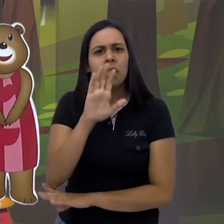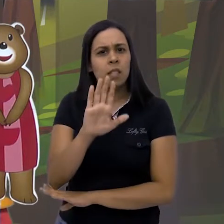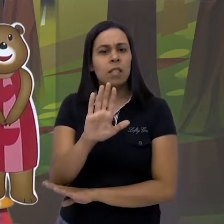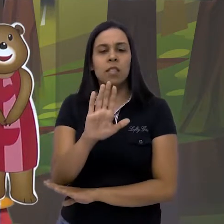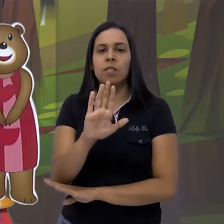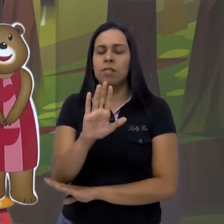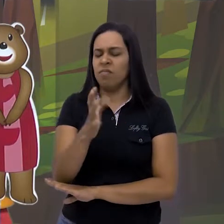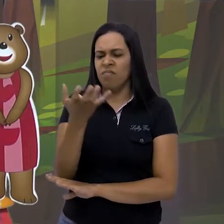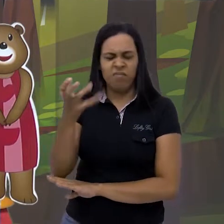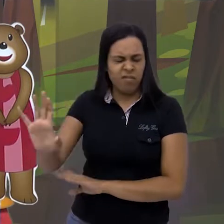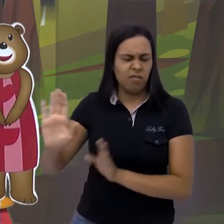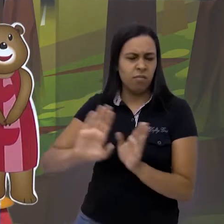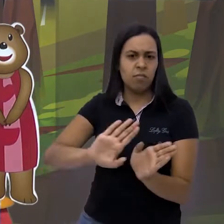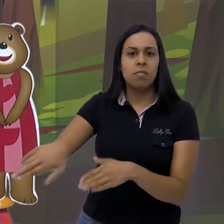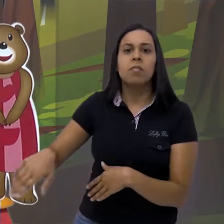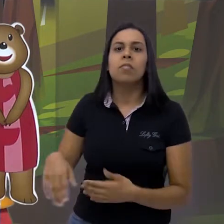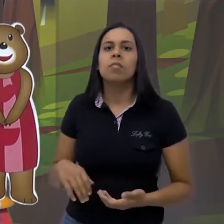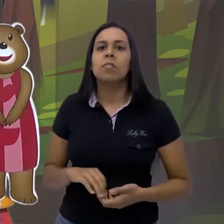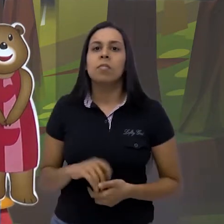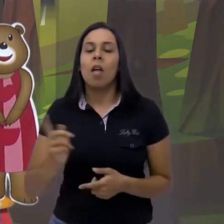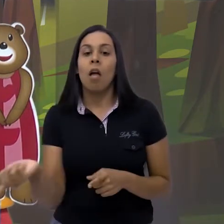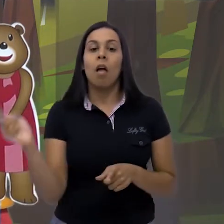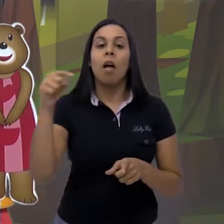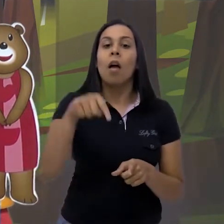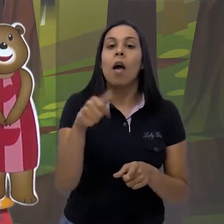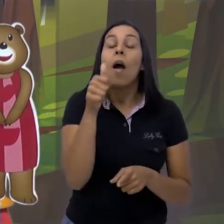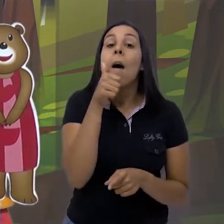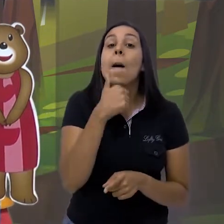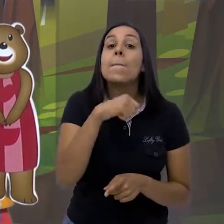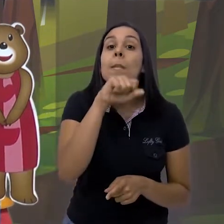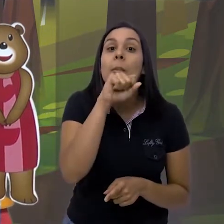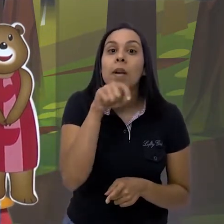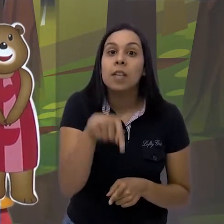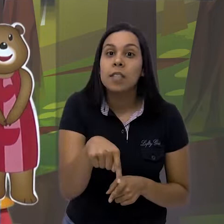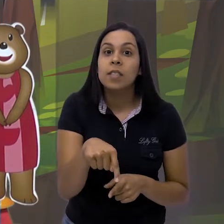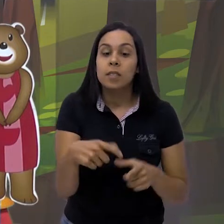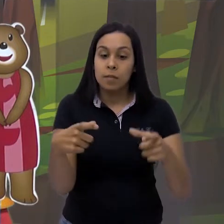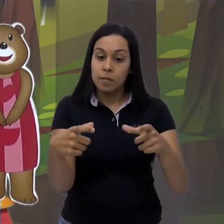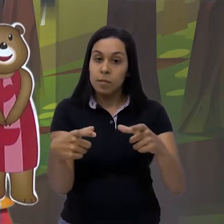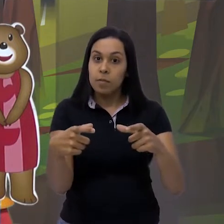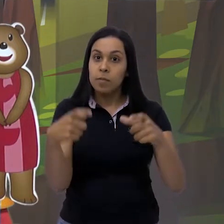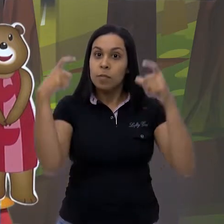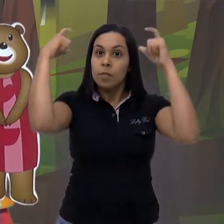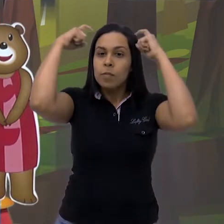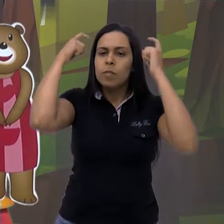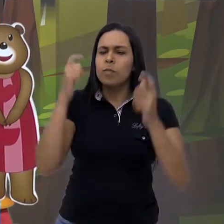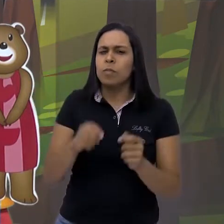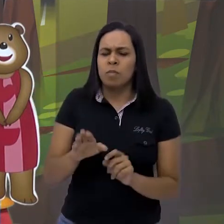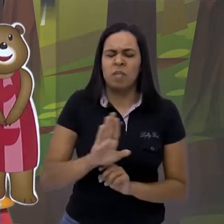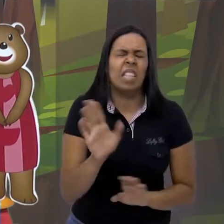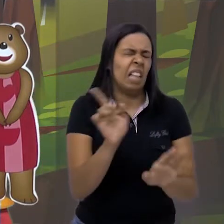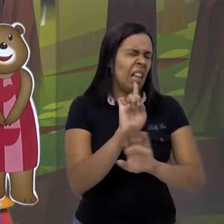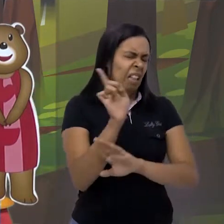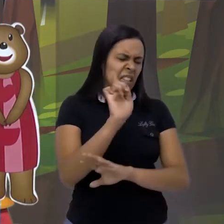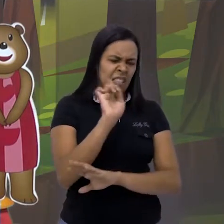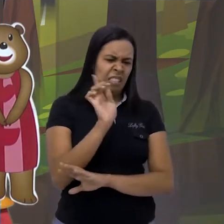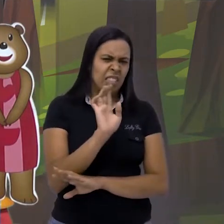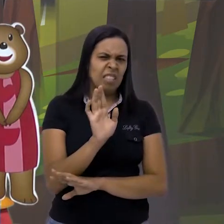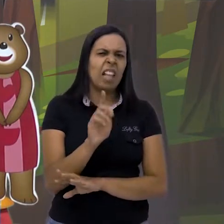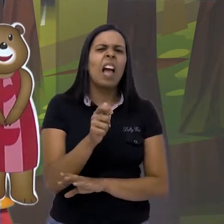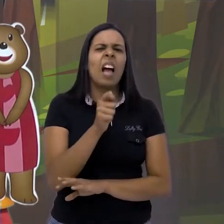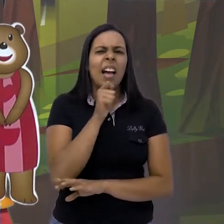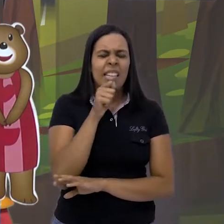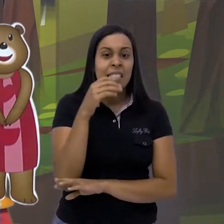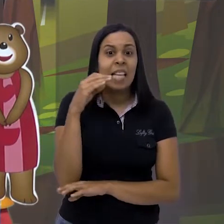Não quis. Depois, foi para a tigela da mamãe, que é a média. Não, ainda